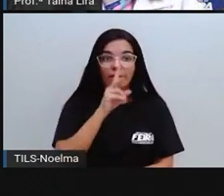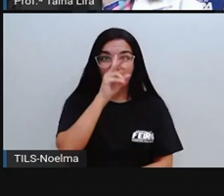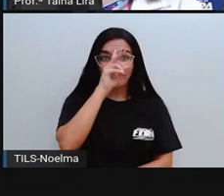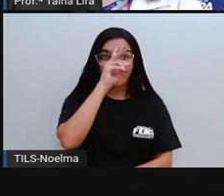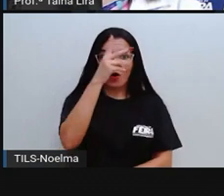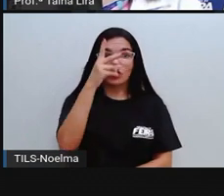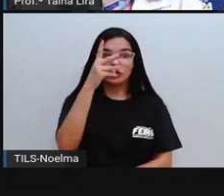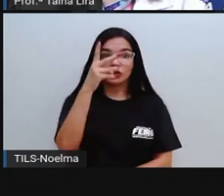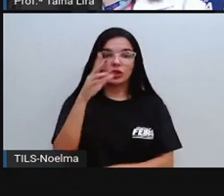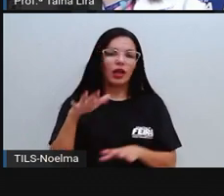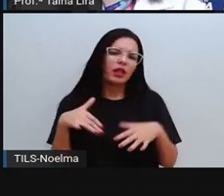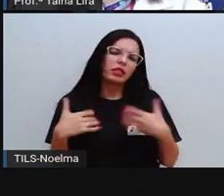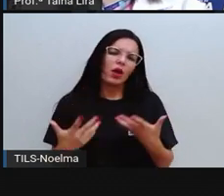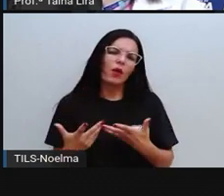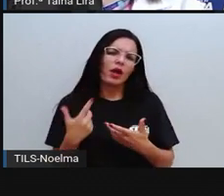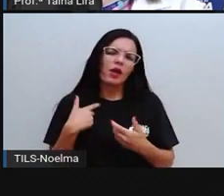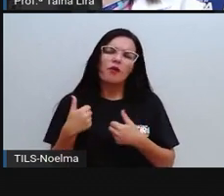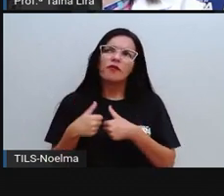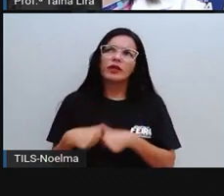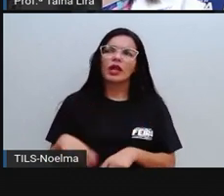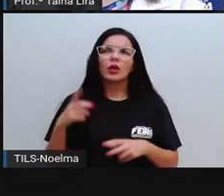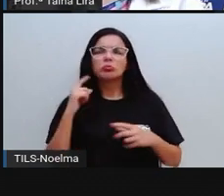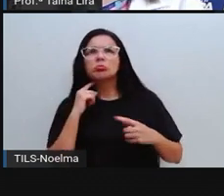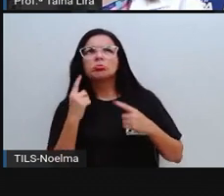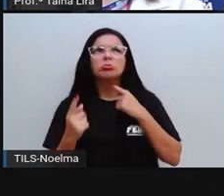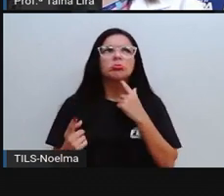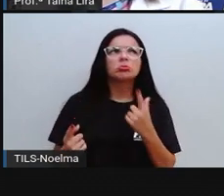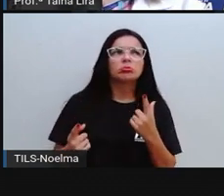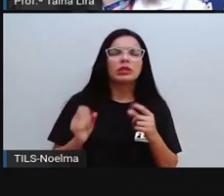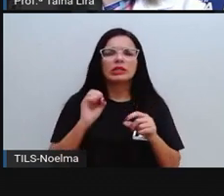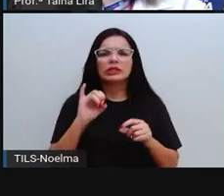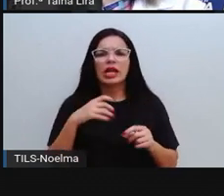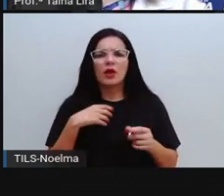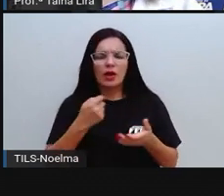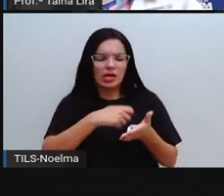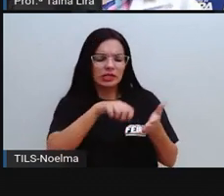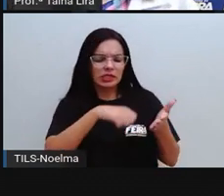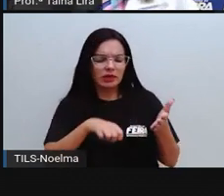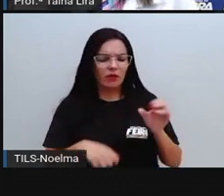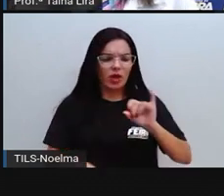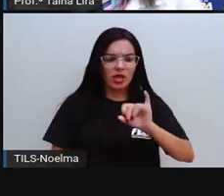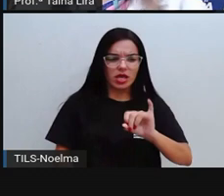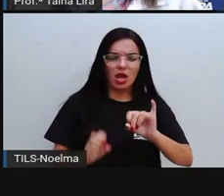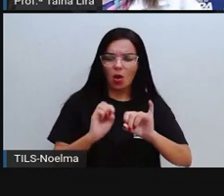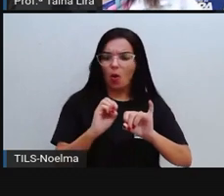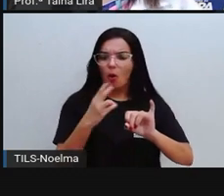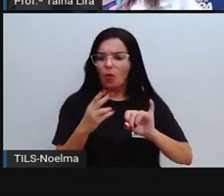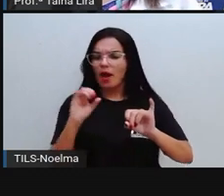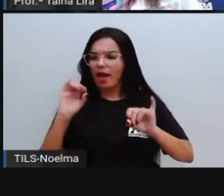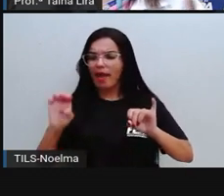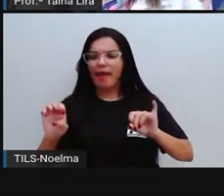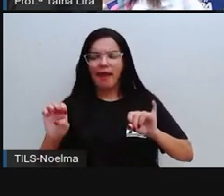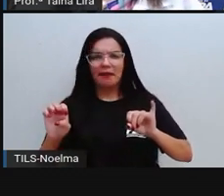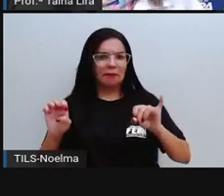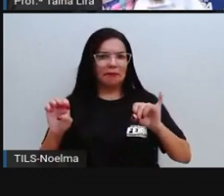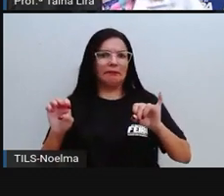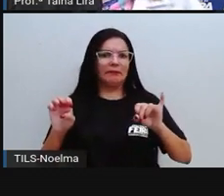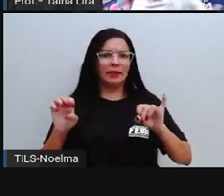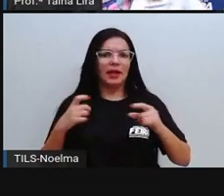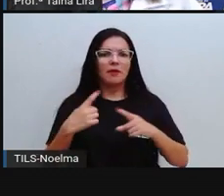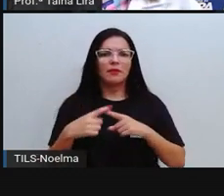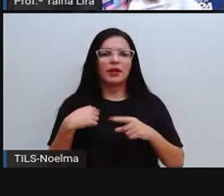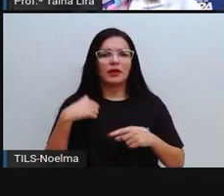E aí a gente ficou com dúvida, a Pró fica com dúvida. E agora, escrevo com I ou com E? Porque eu sei que em alguns casos a letra E